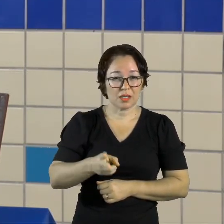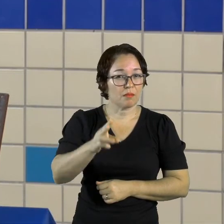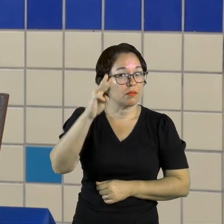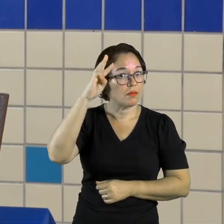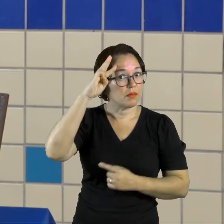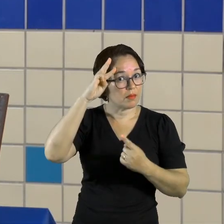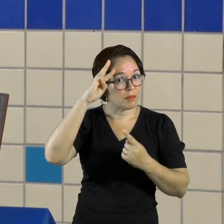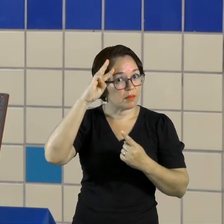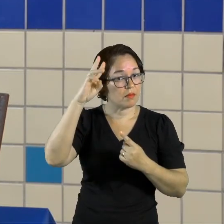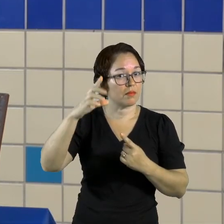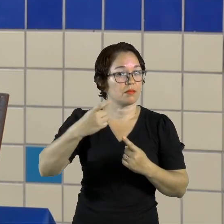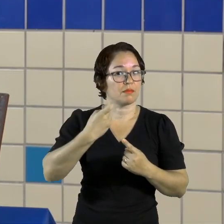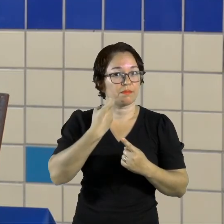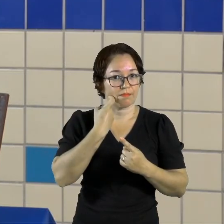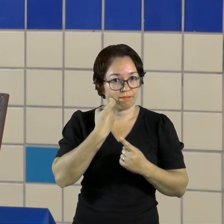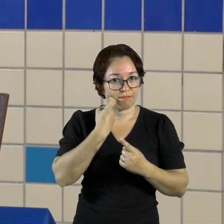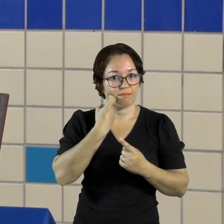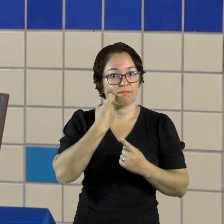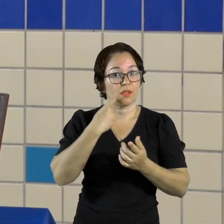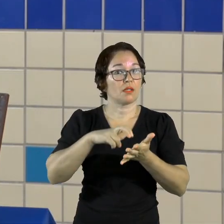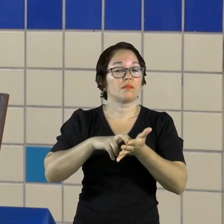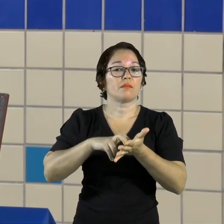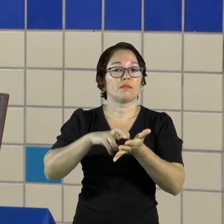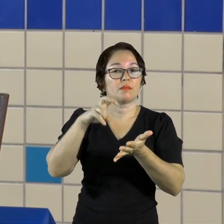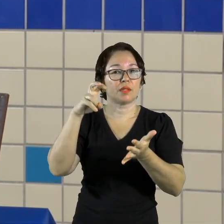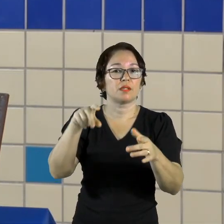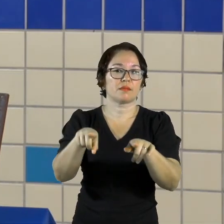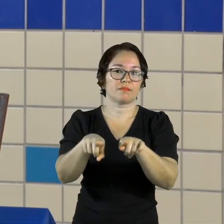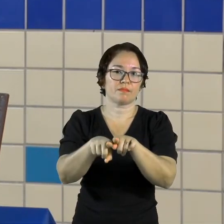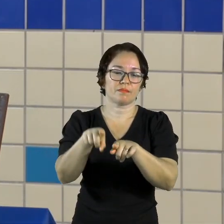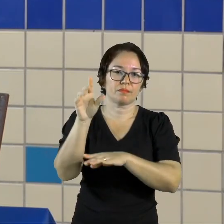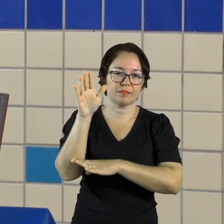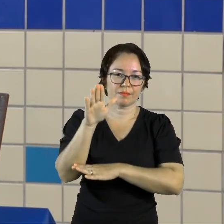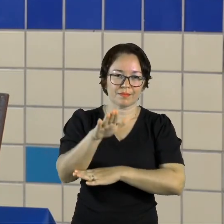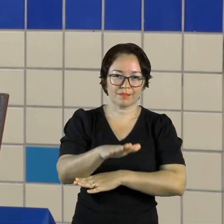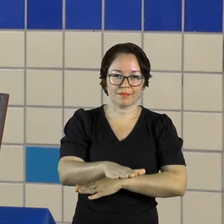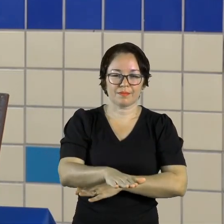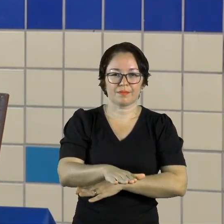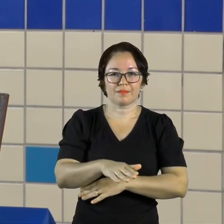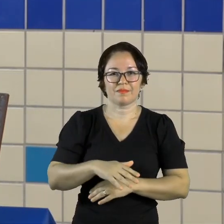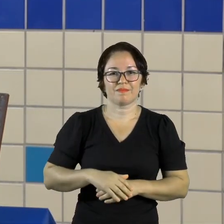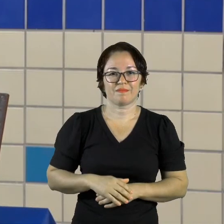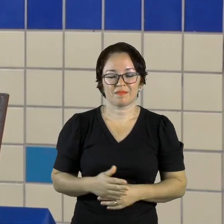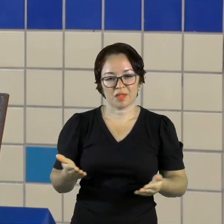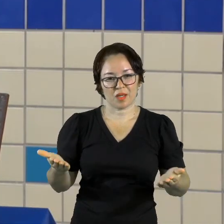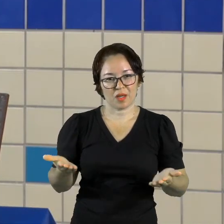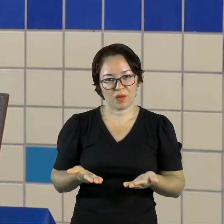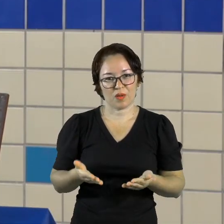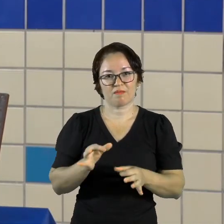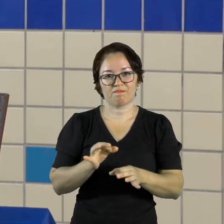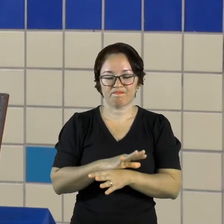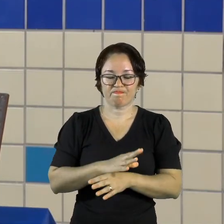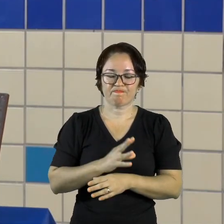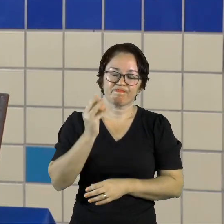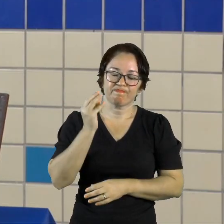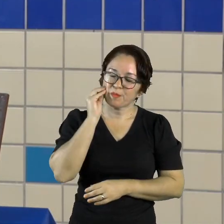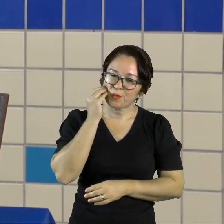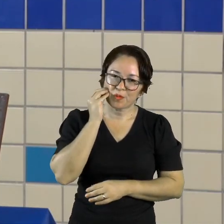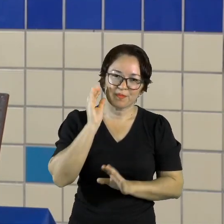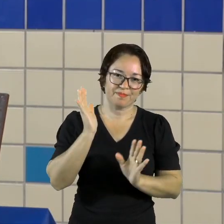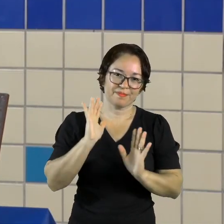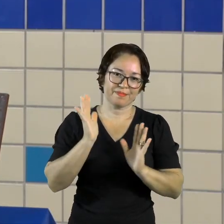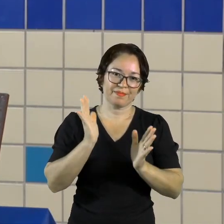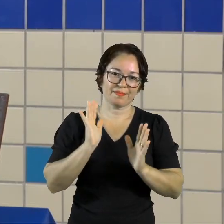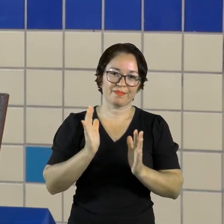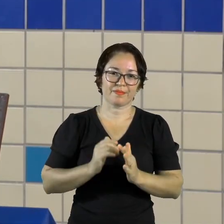sextas-feiras No período matutino e vespertino Eu fico por aqui Um beijo e até